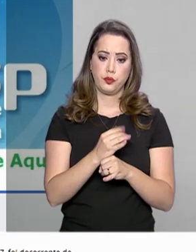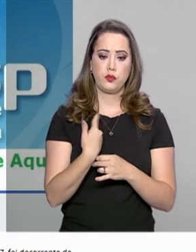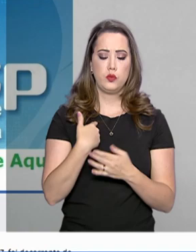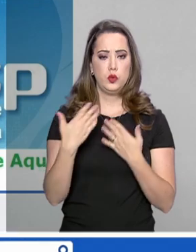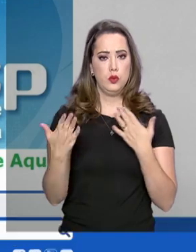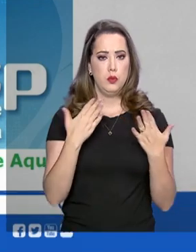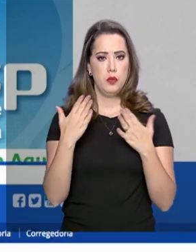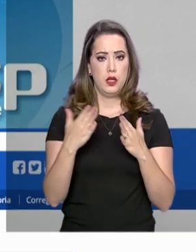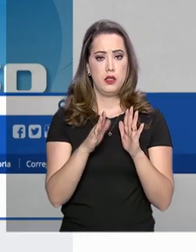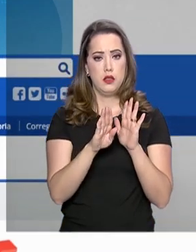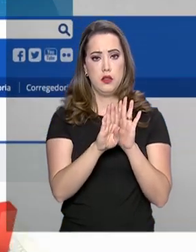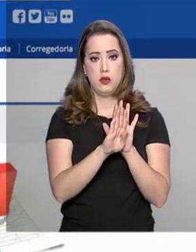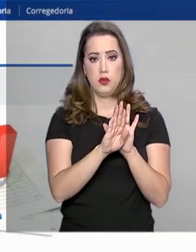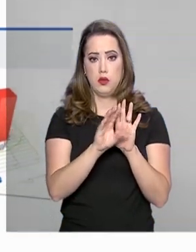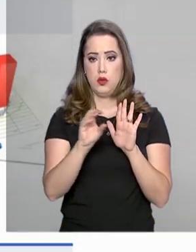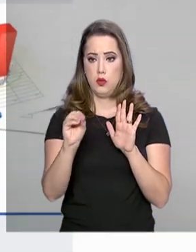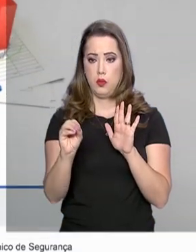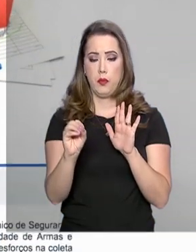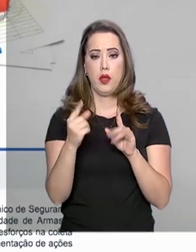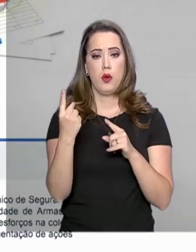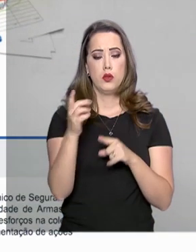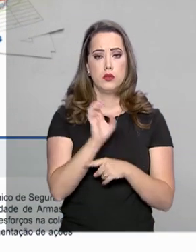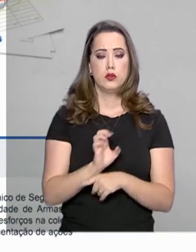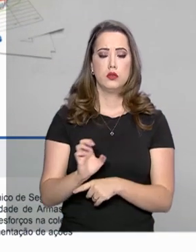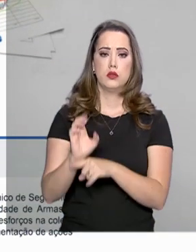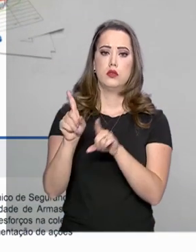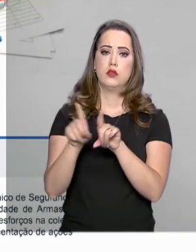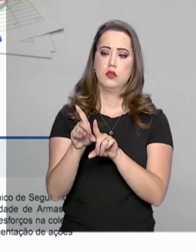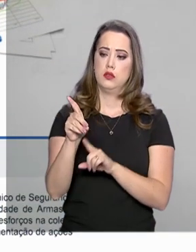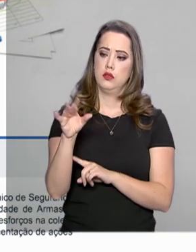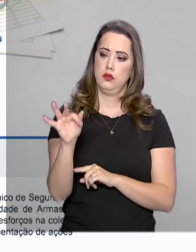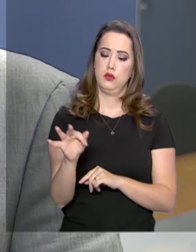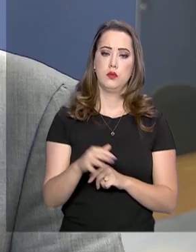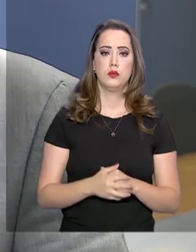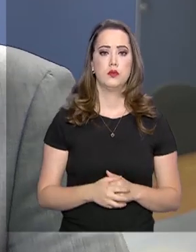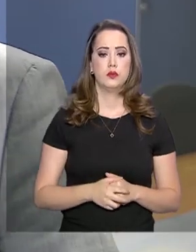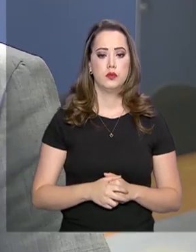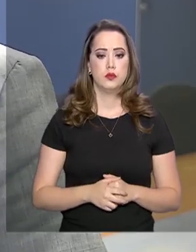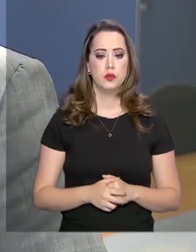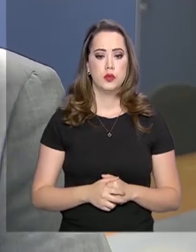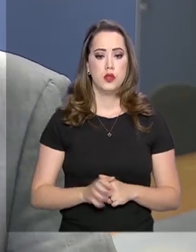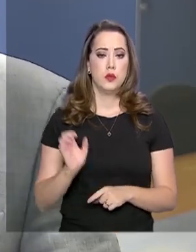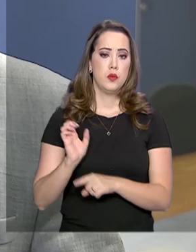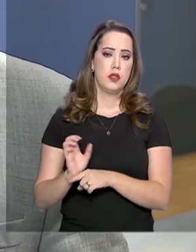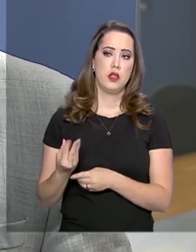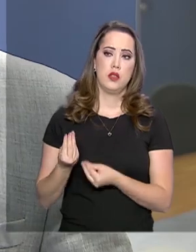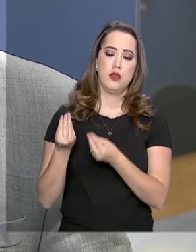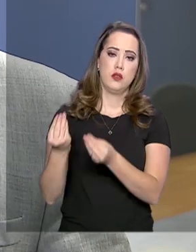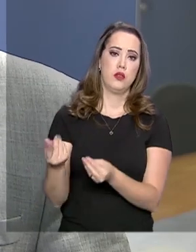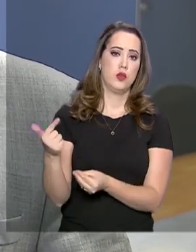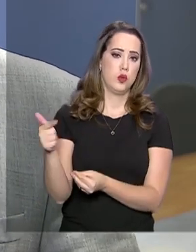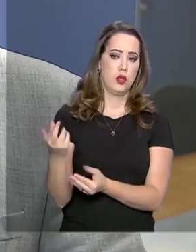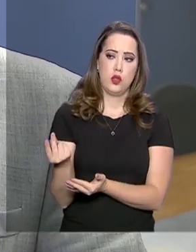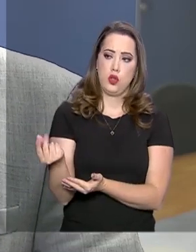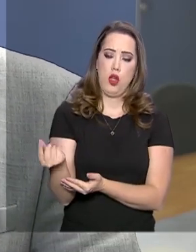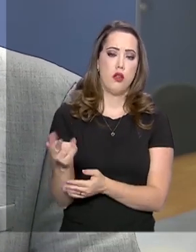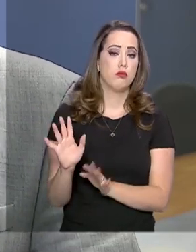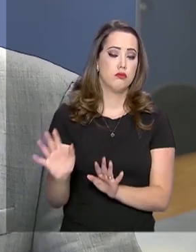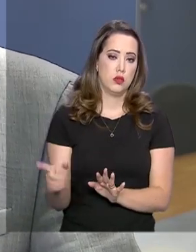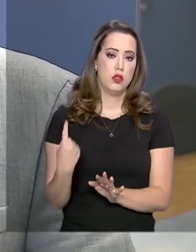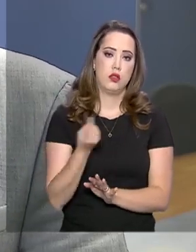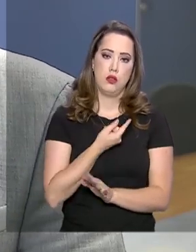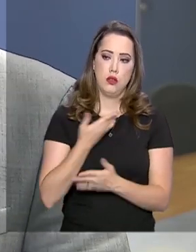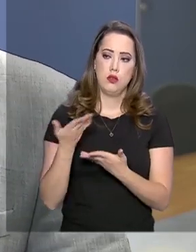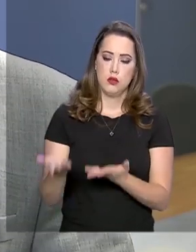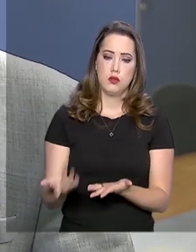base nos boletins de ocorrência dos estados e do Distrito Federal. O estado que não entrega não receberá recursos. Então nós temos